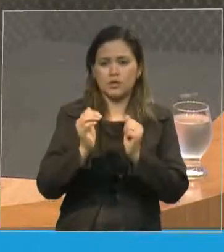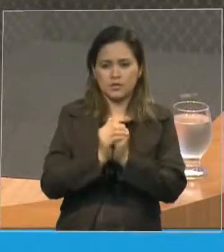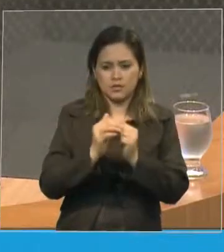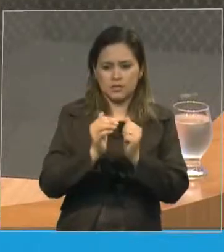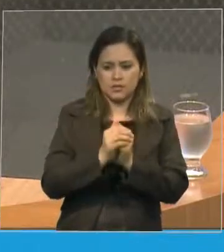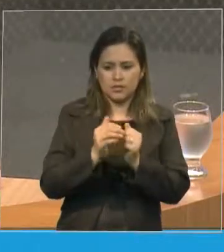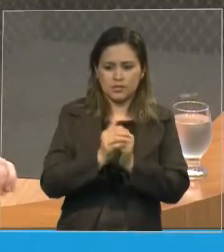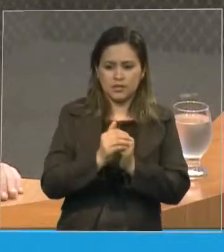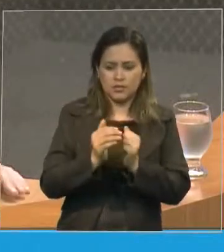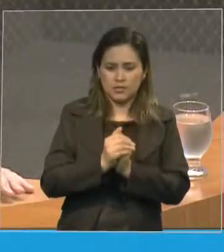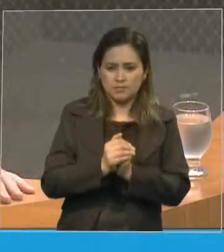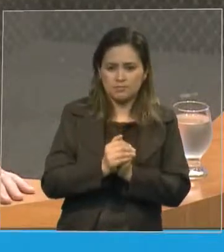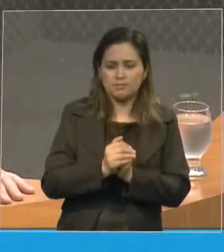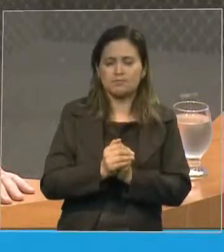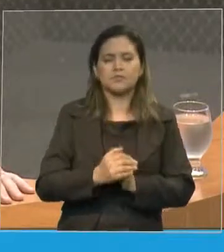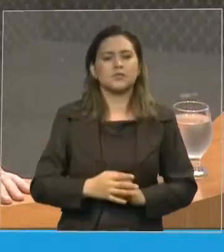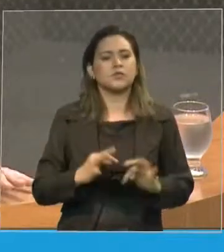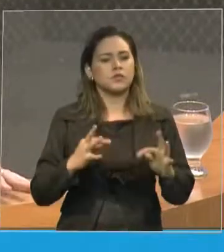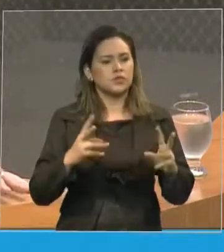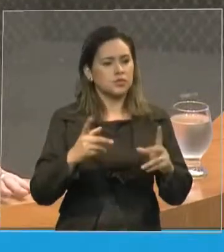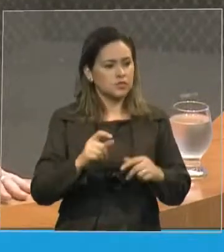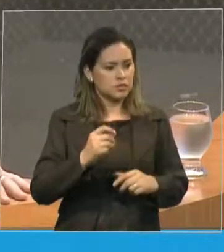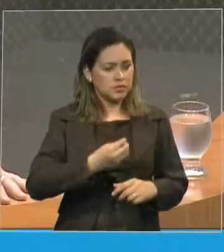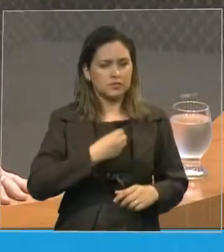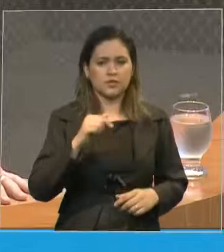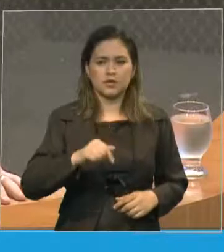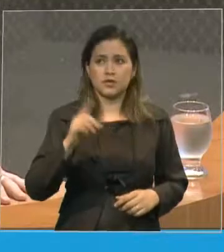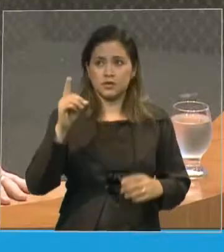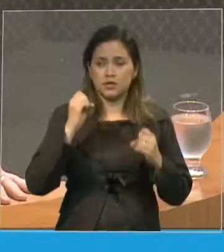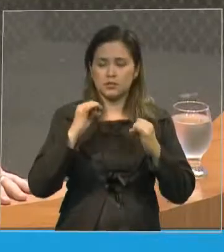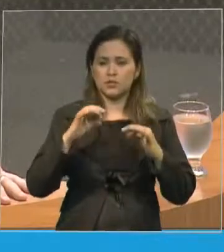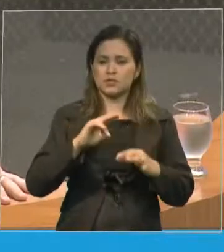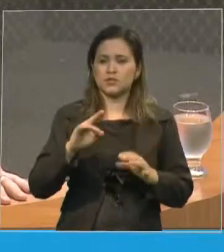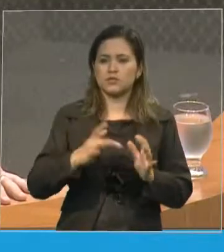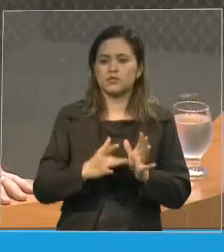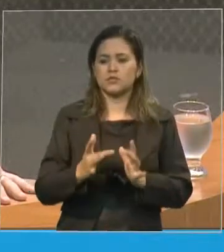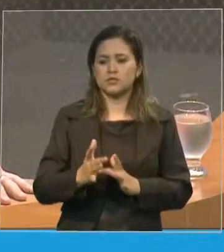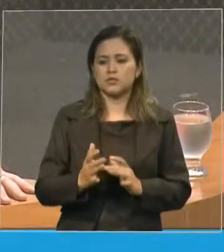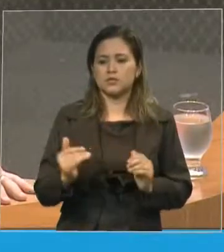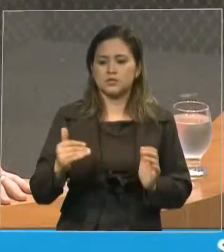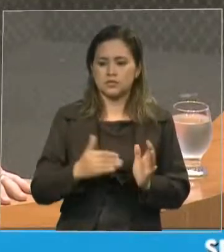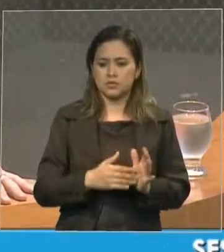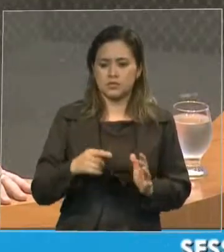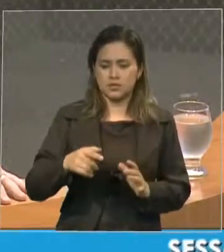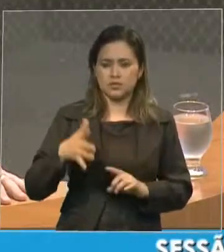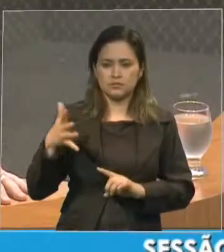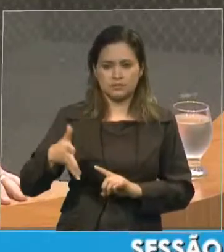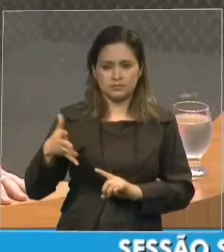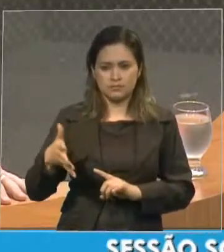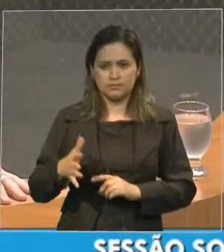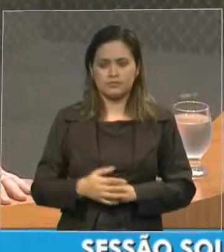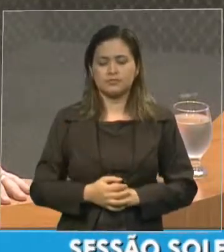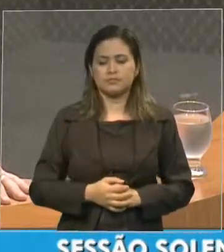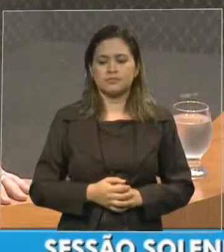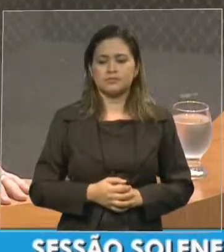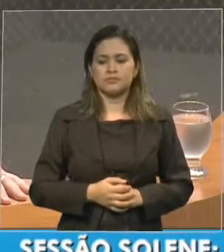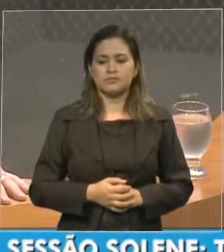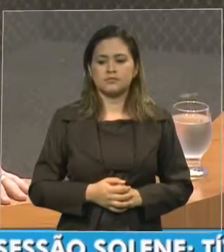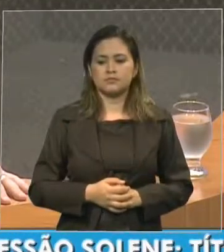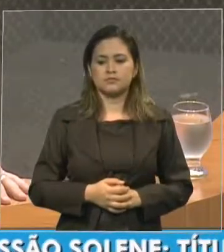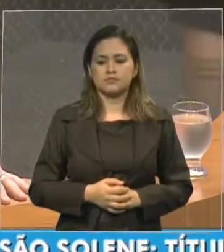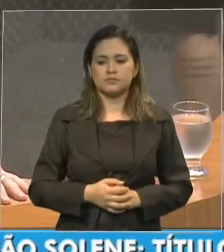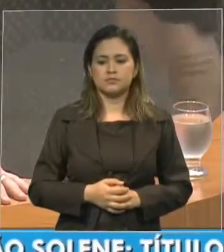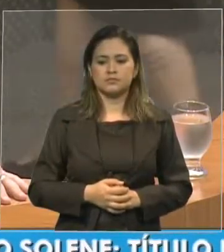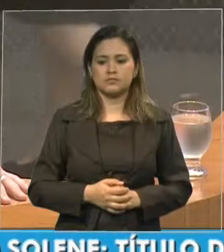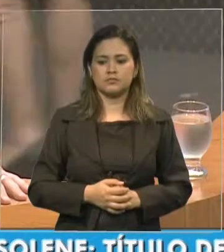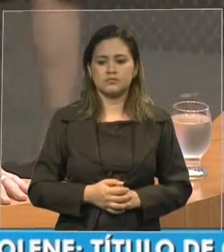por todos que aqui estiveram, Deus abençoe no nome de Jesus. Eu finalizo esta palavra, fazendo menção de